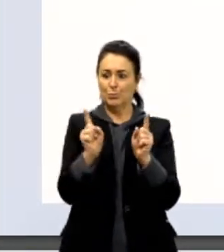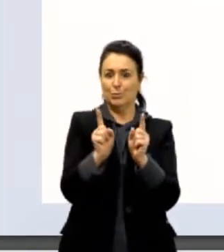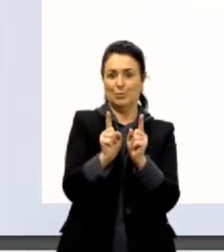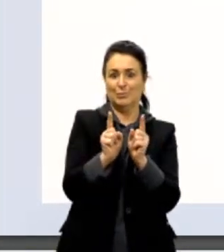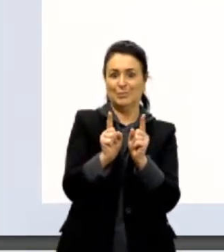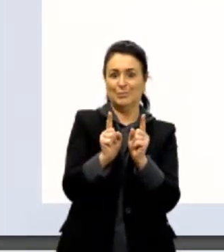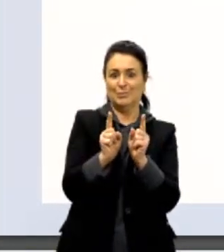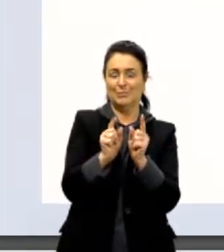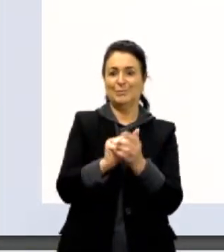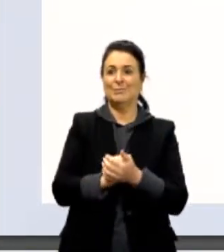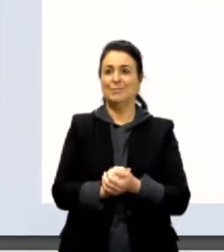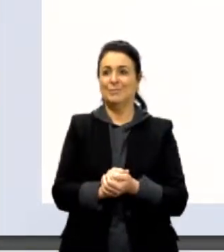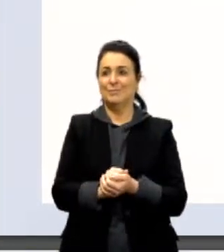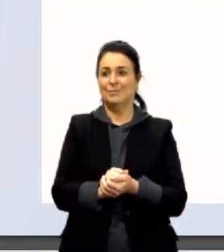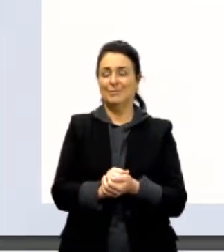vamos lá.